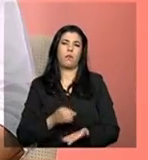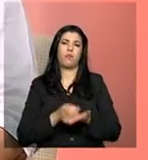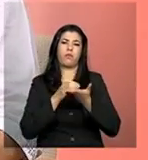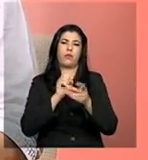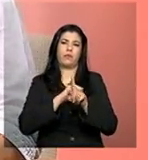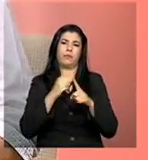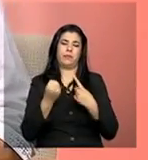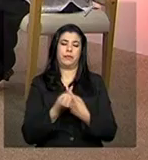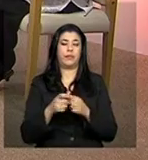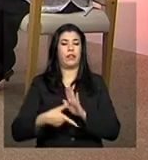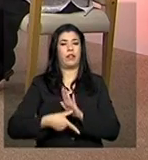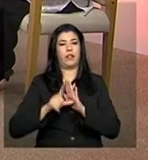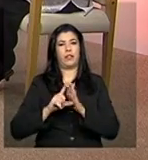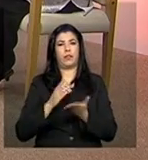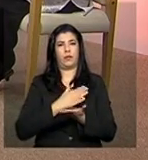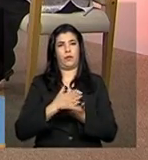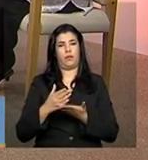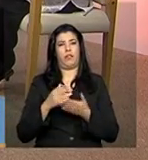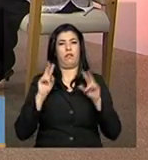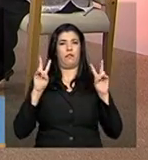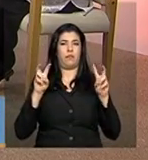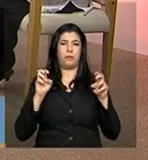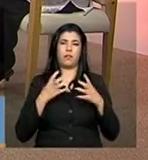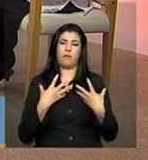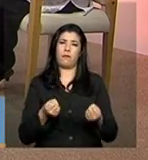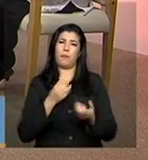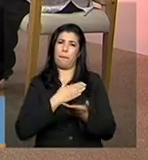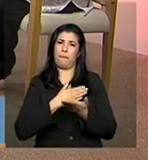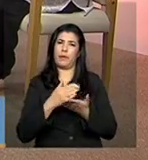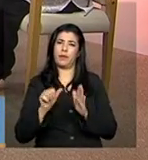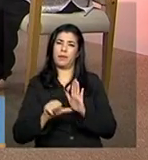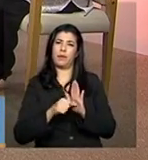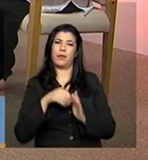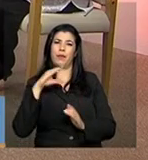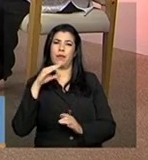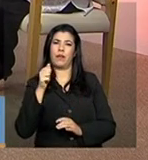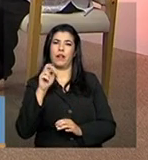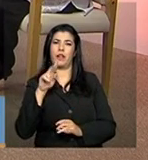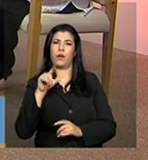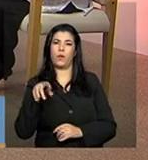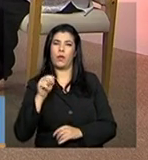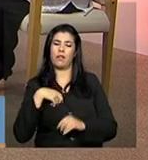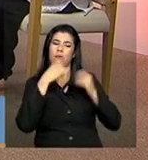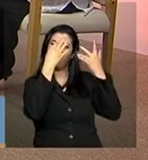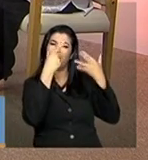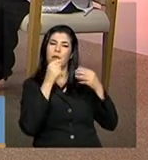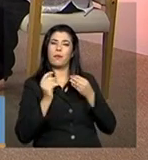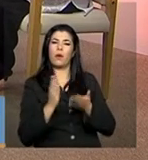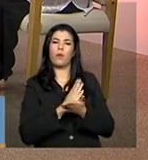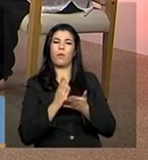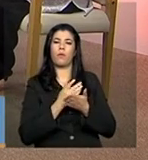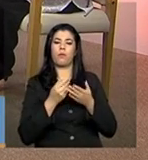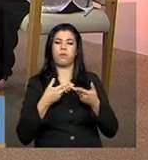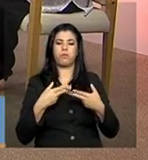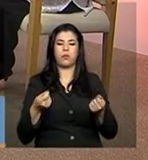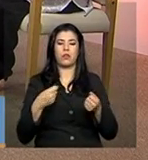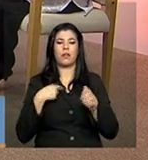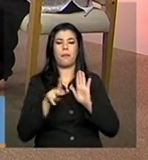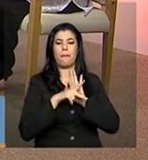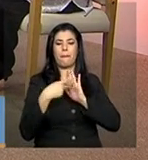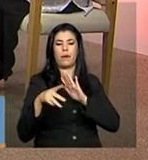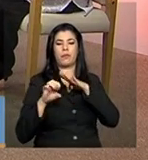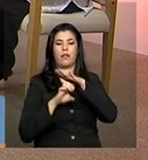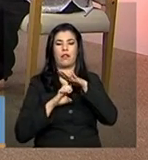antes de entrar nessa temática, vamos pedir que a Carolina Stuck nos esclareça algumas questões sobre as entidades privadas